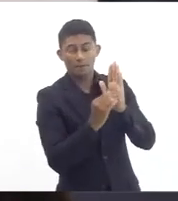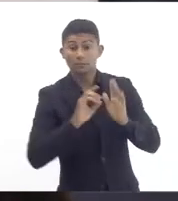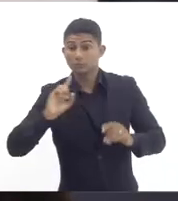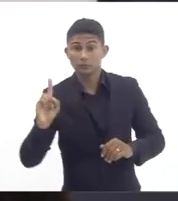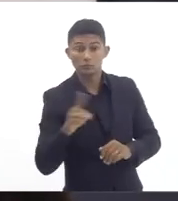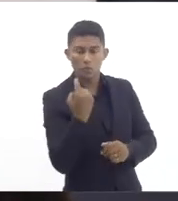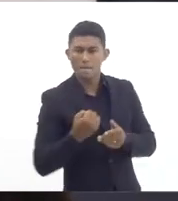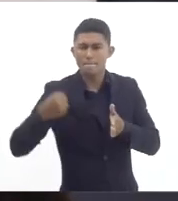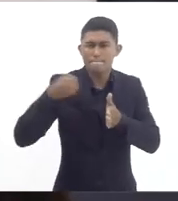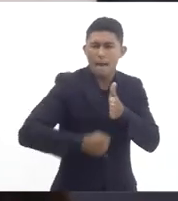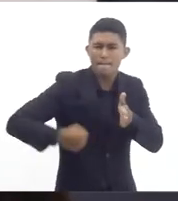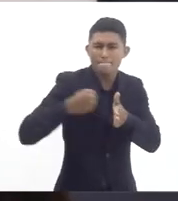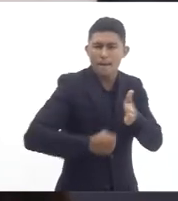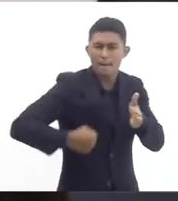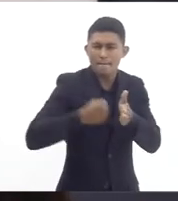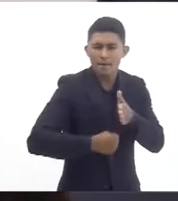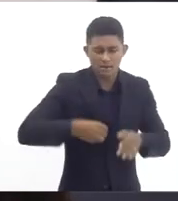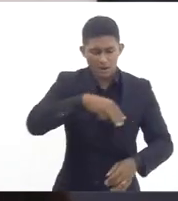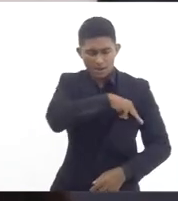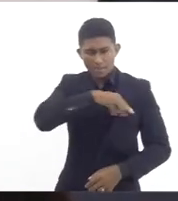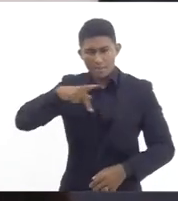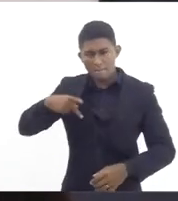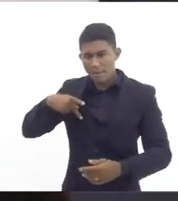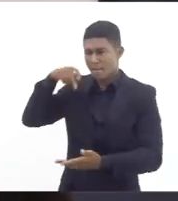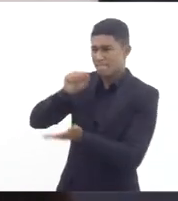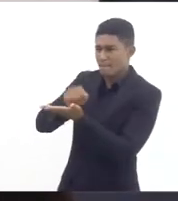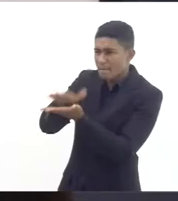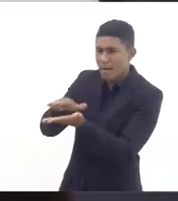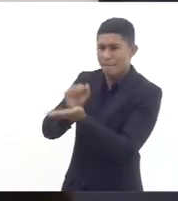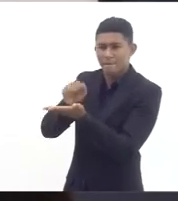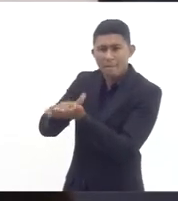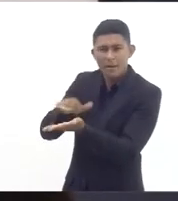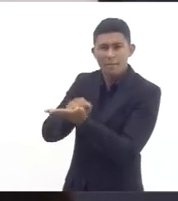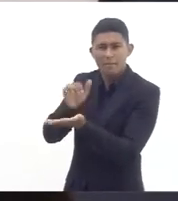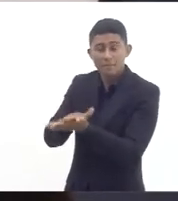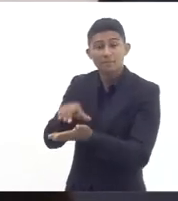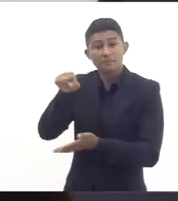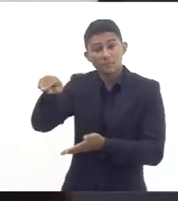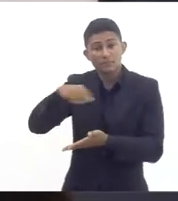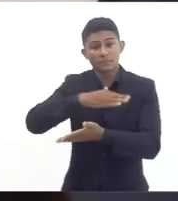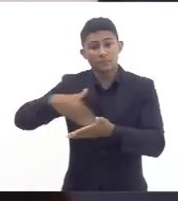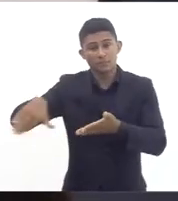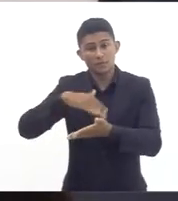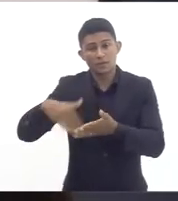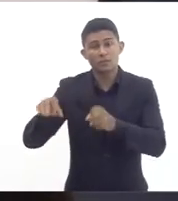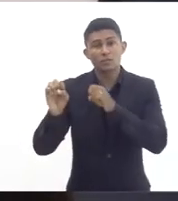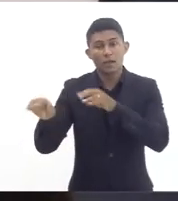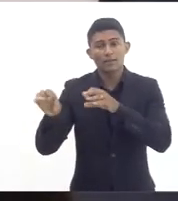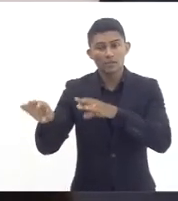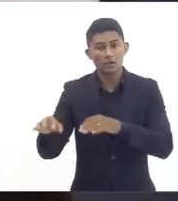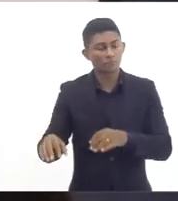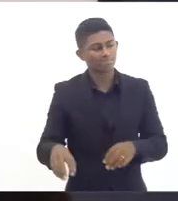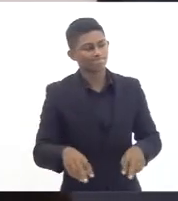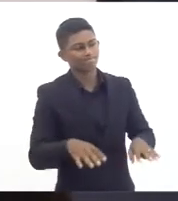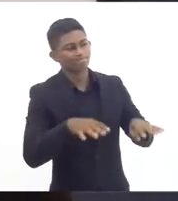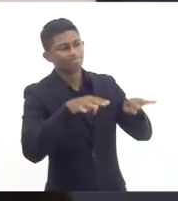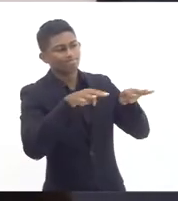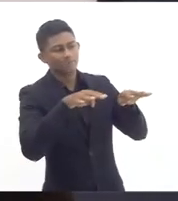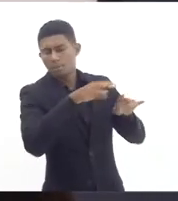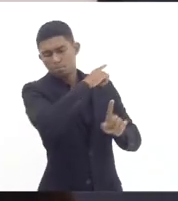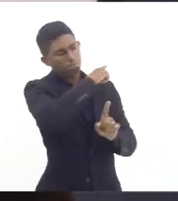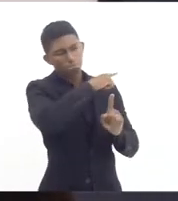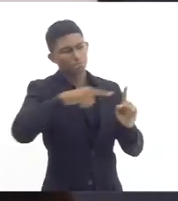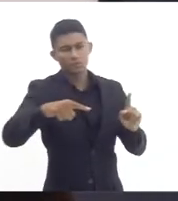denúncias no MP a Seduc proibiu que se utilizasse o SP nos históricos e começou a